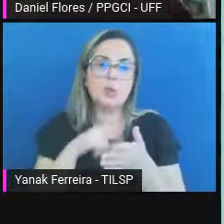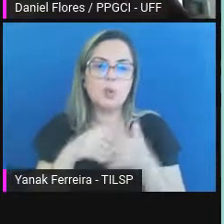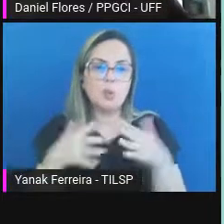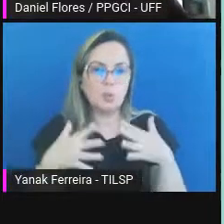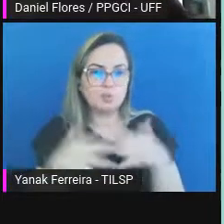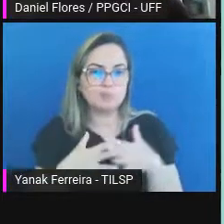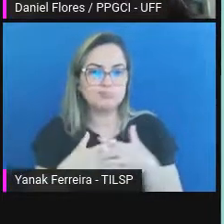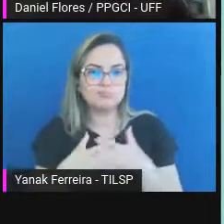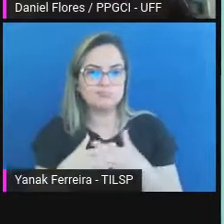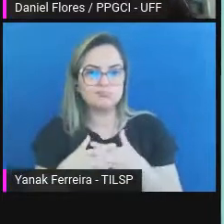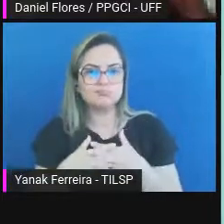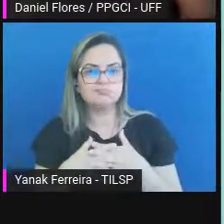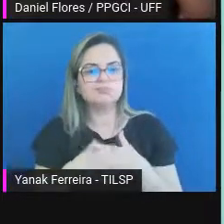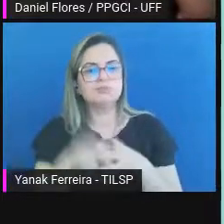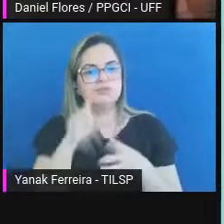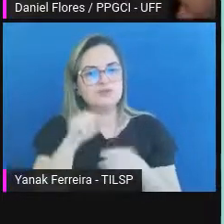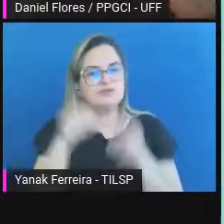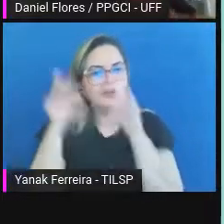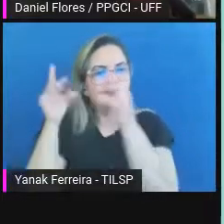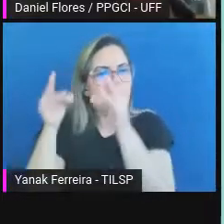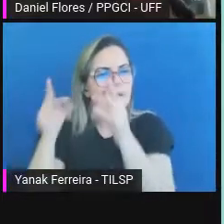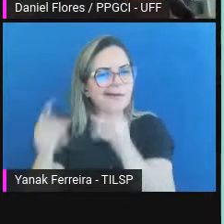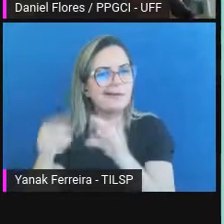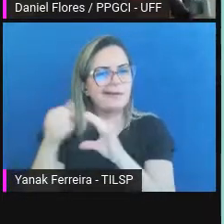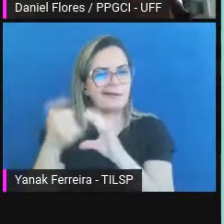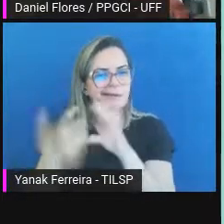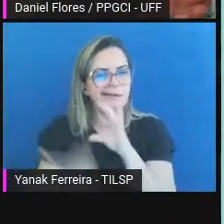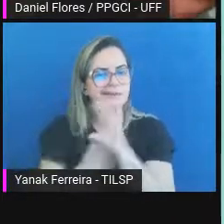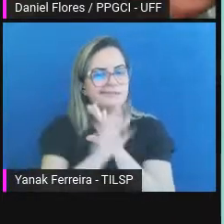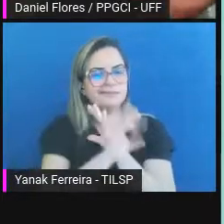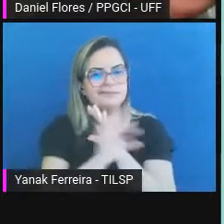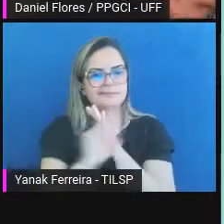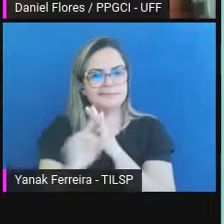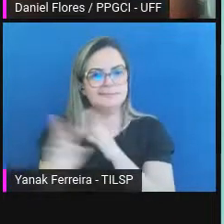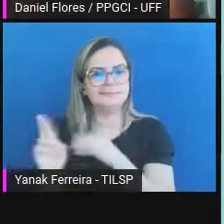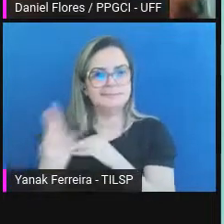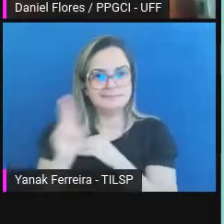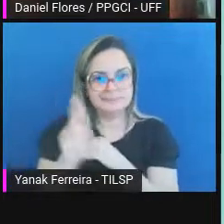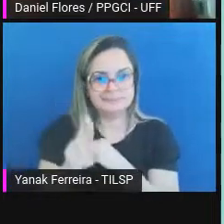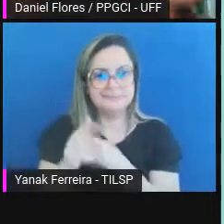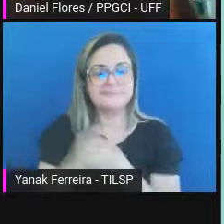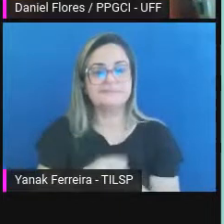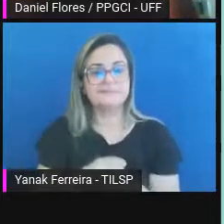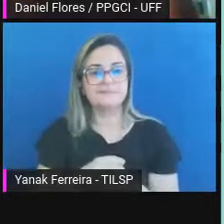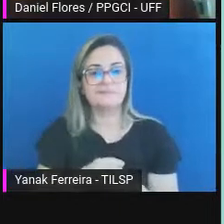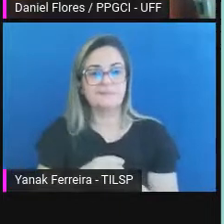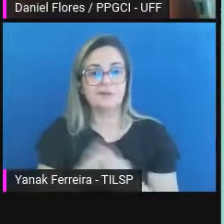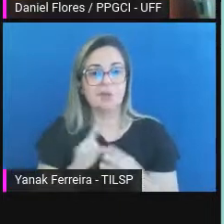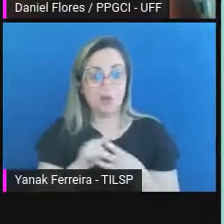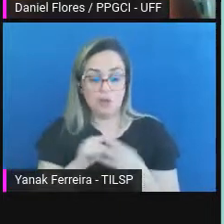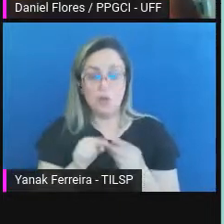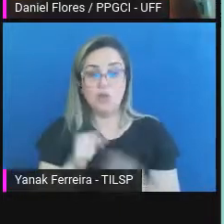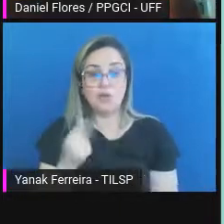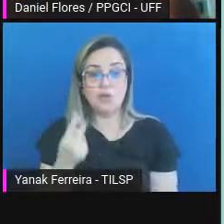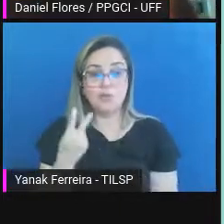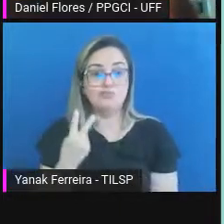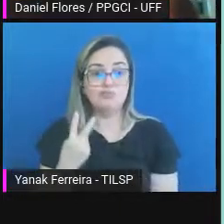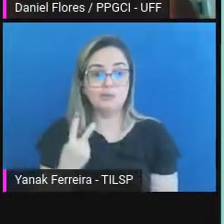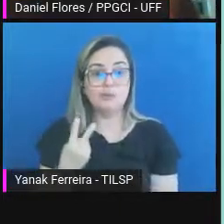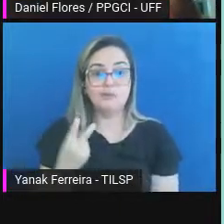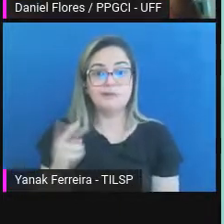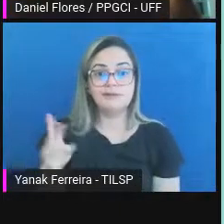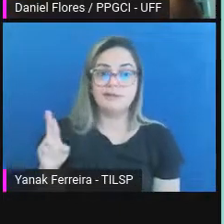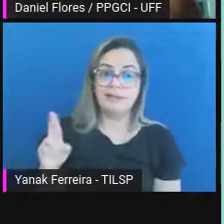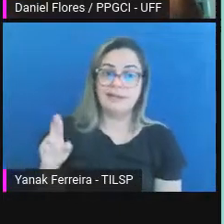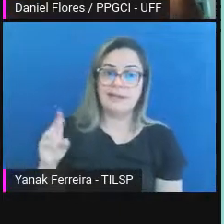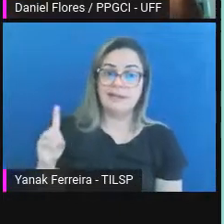Isso é especificidade que está representada aqui. Eu tenho dois RDC-ARCs, estão vendo? Eu tenho a